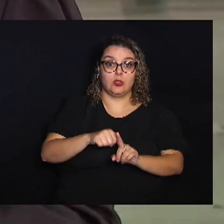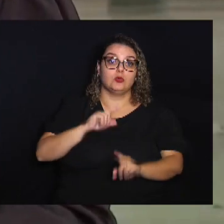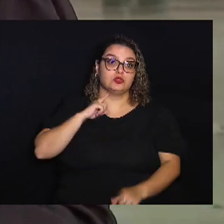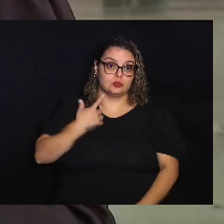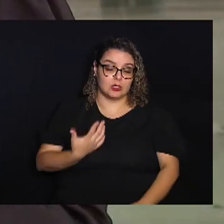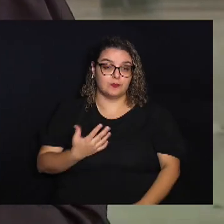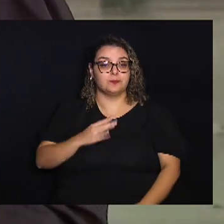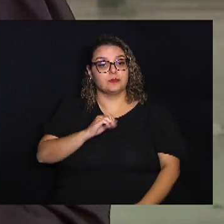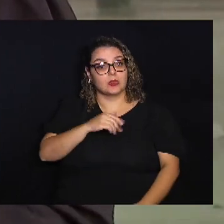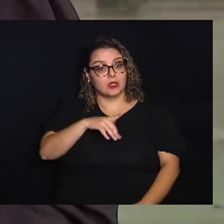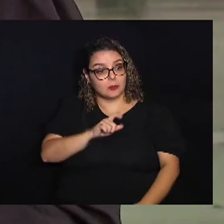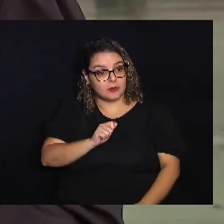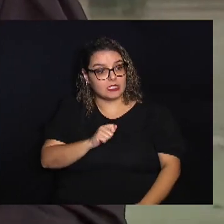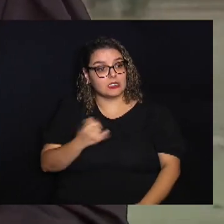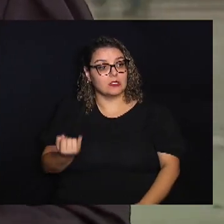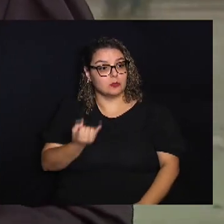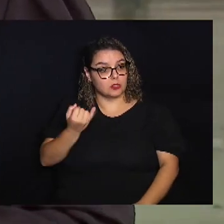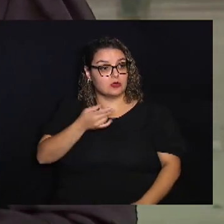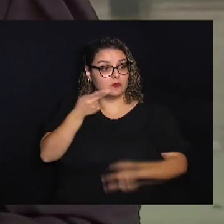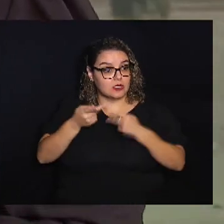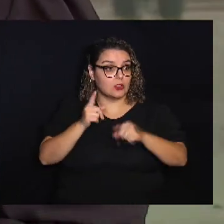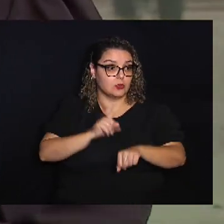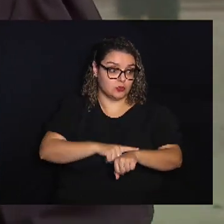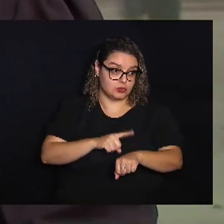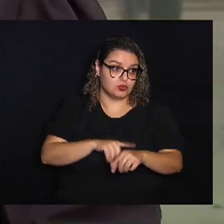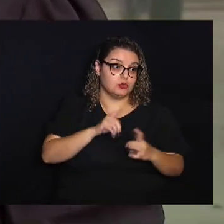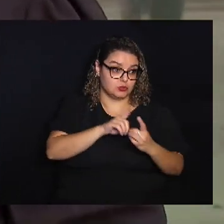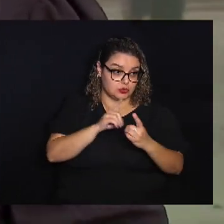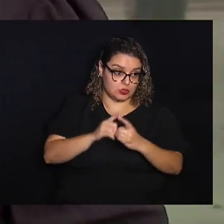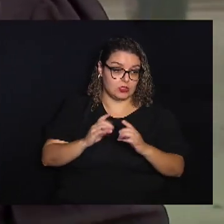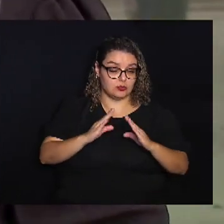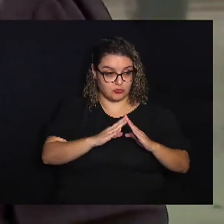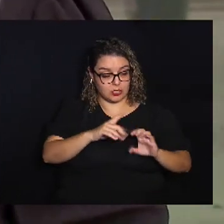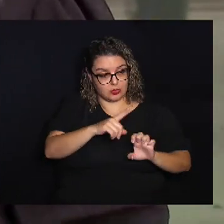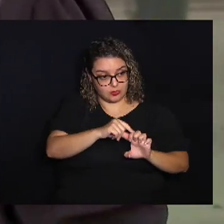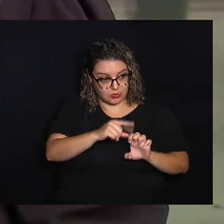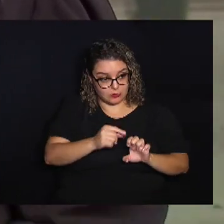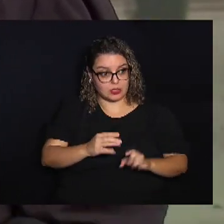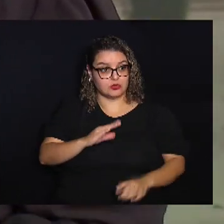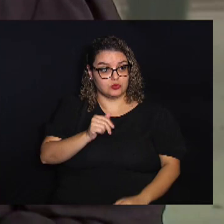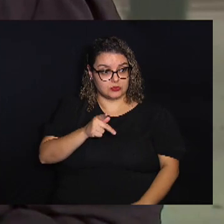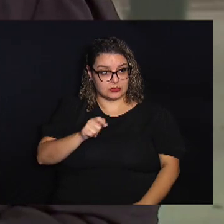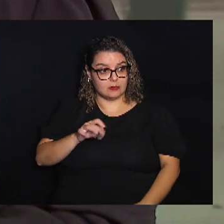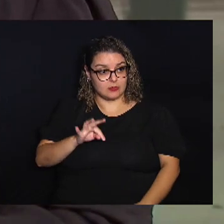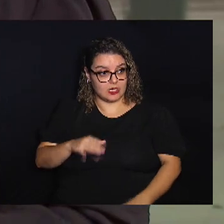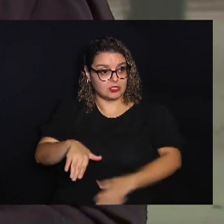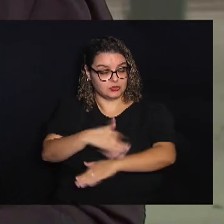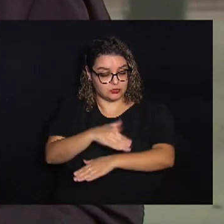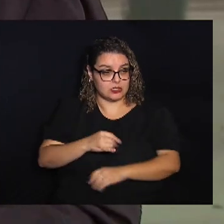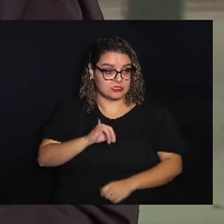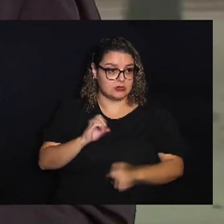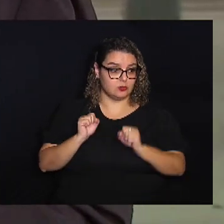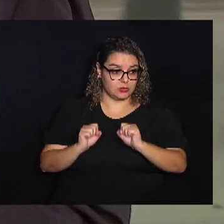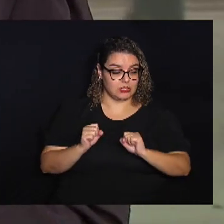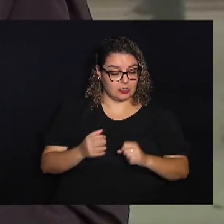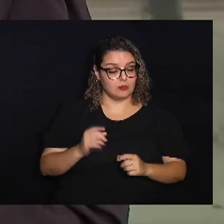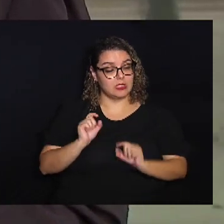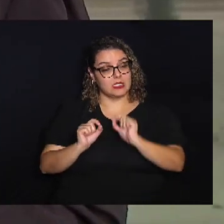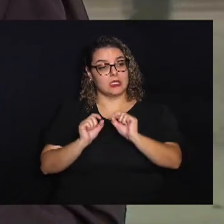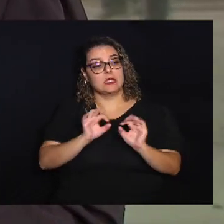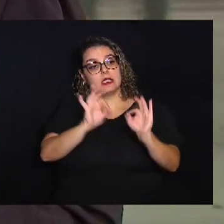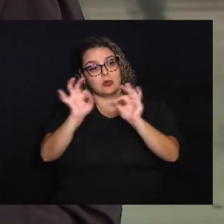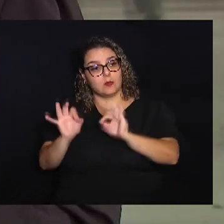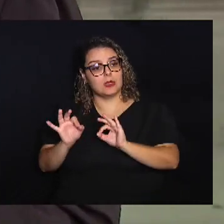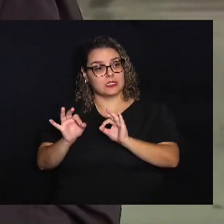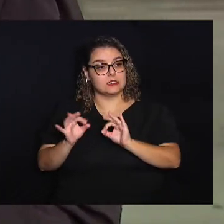Camila, é importante então reforçar os horários de atendimento da casa do empreendedor do CEPAT, o endereço, se você puder para quem está acompanhando